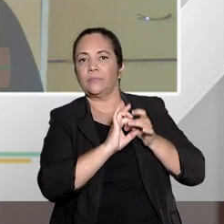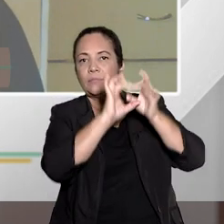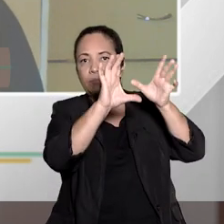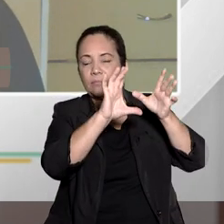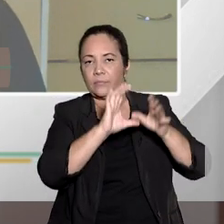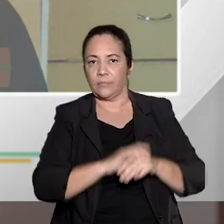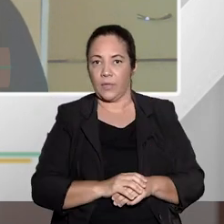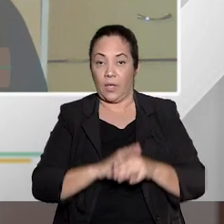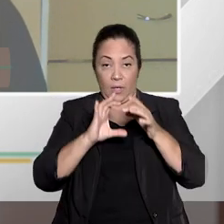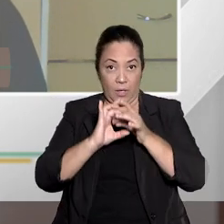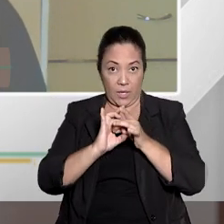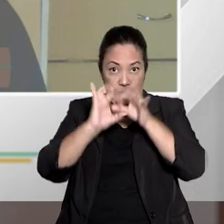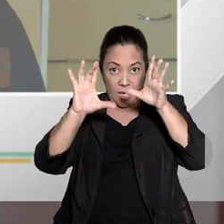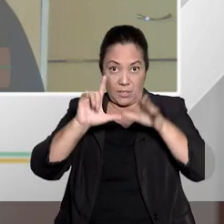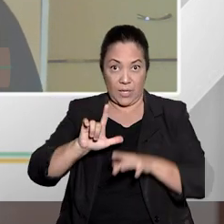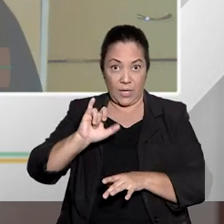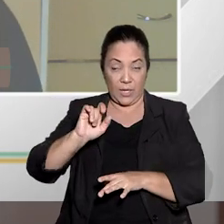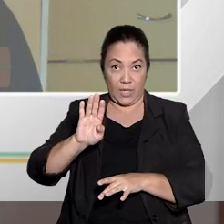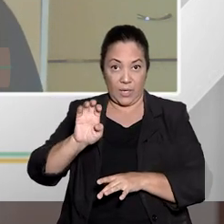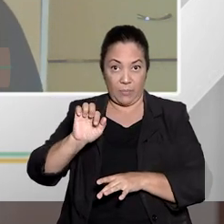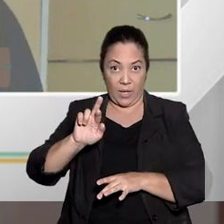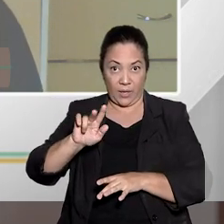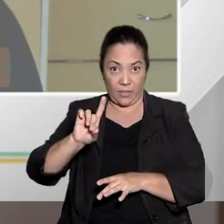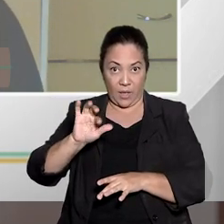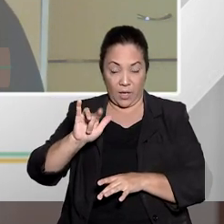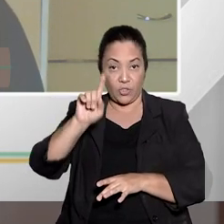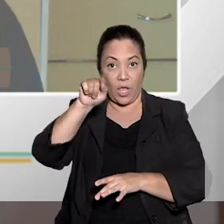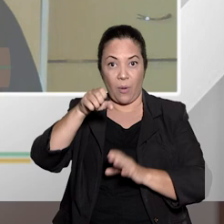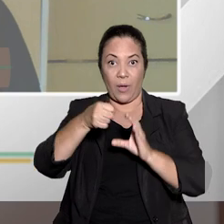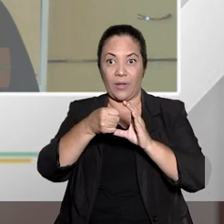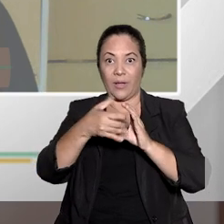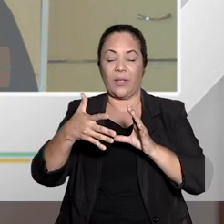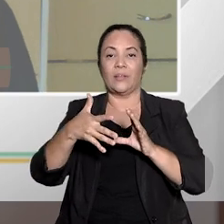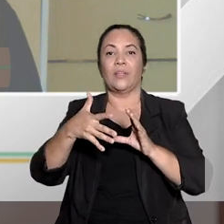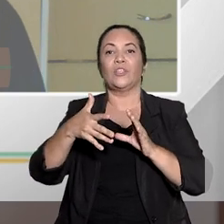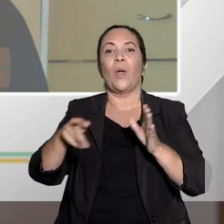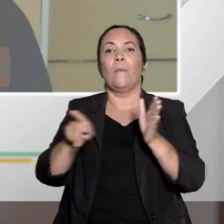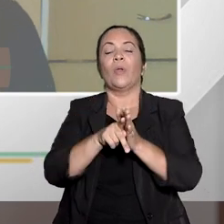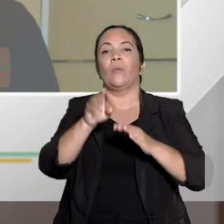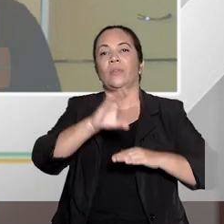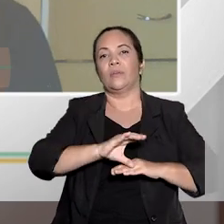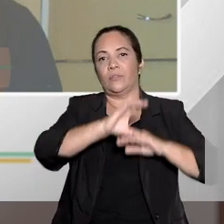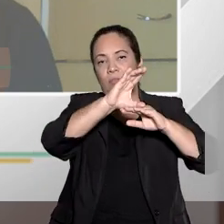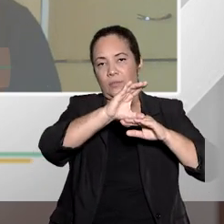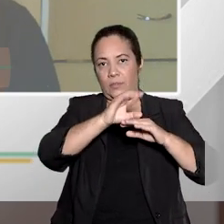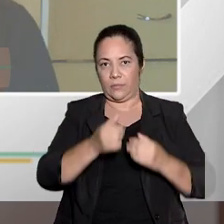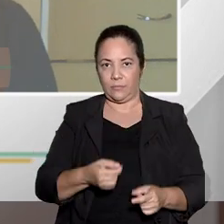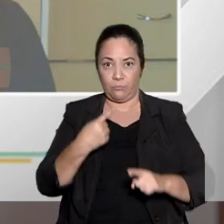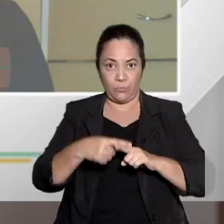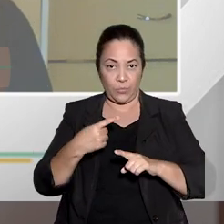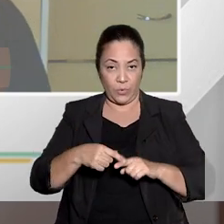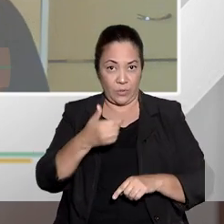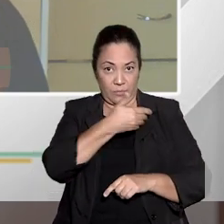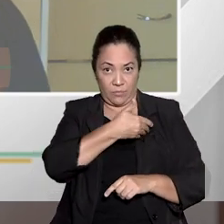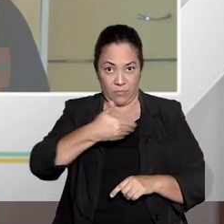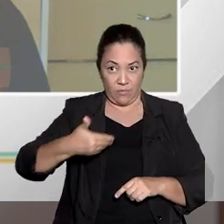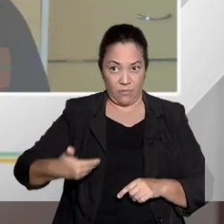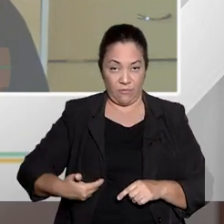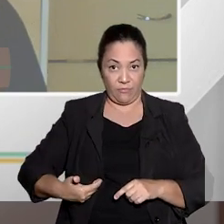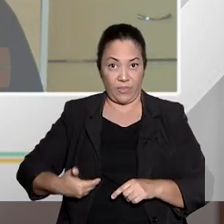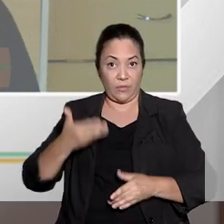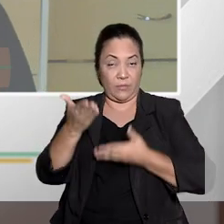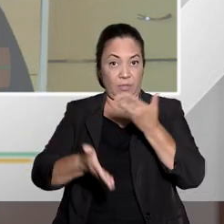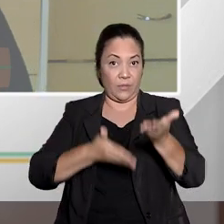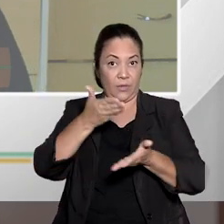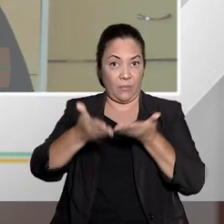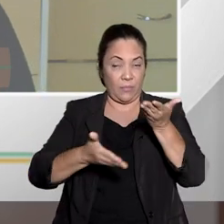como um princípio muito fundamental do Estado. Afinal de contas, o Estado existe para o ser humano e